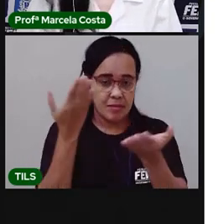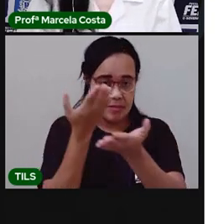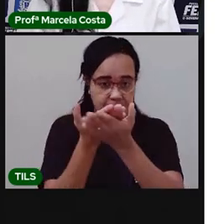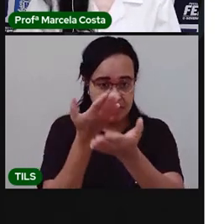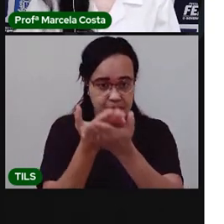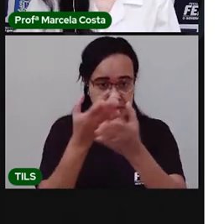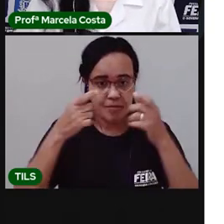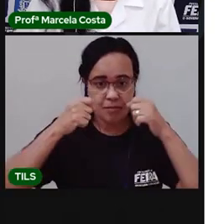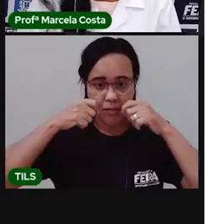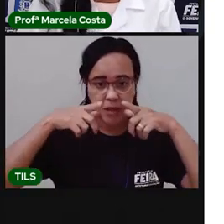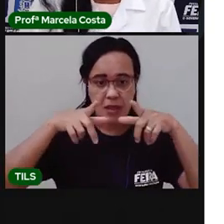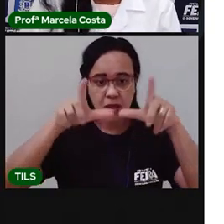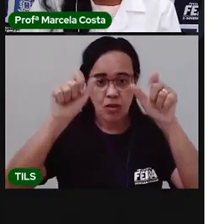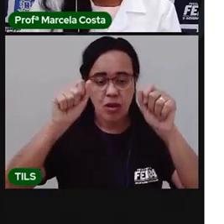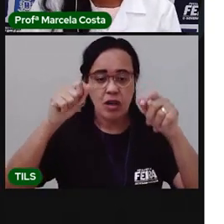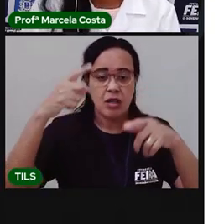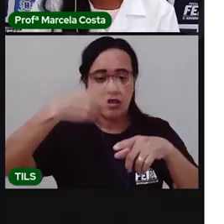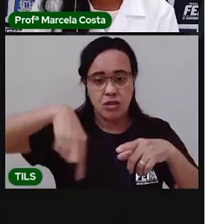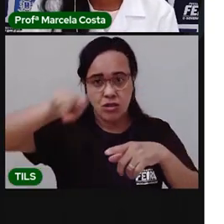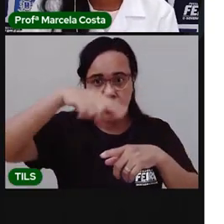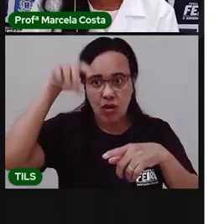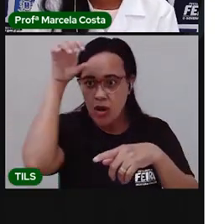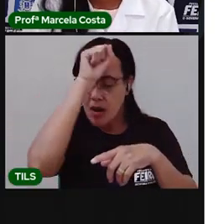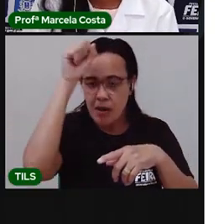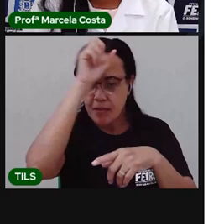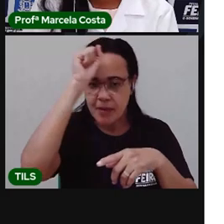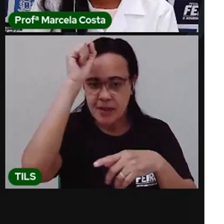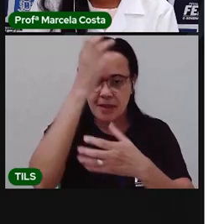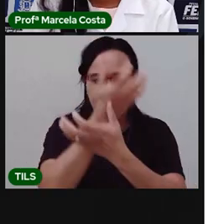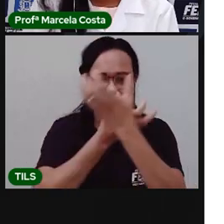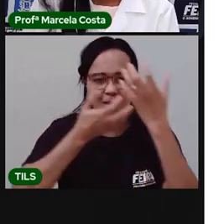vai aprender sobre narração na cantiga.